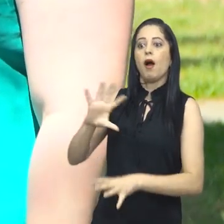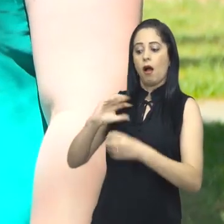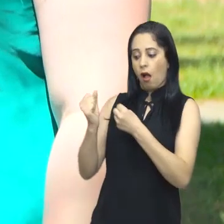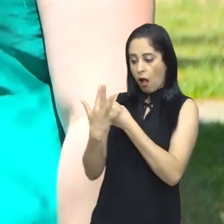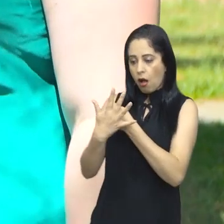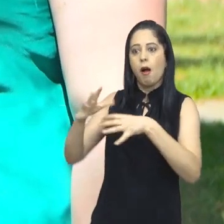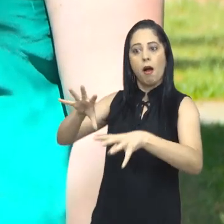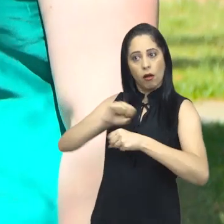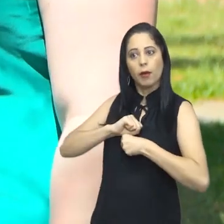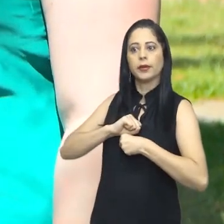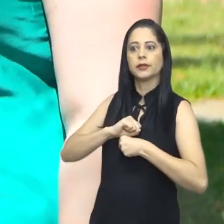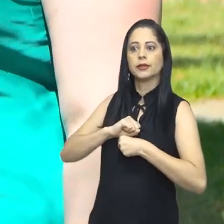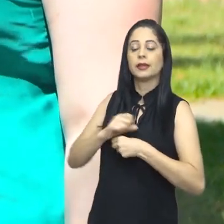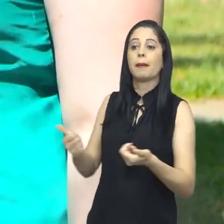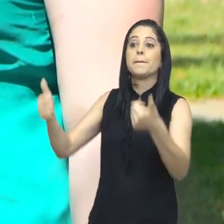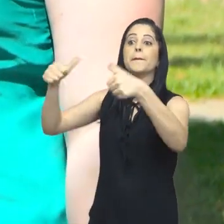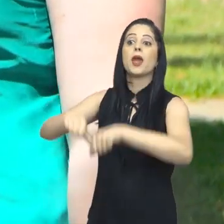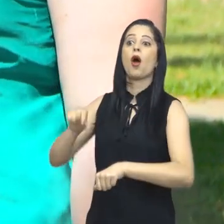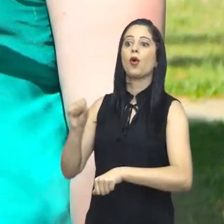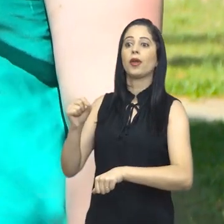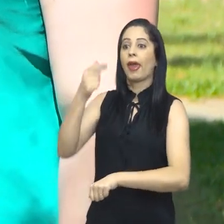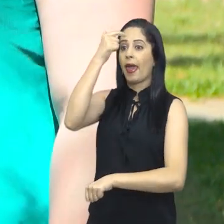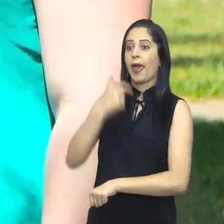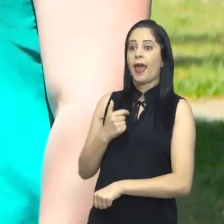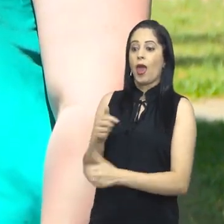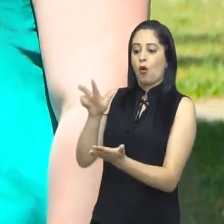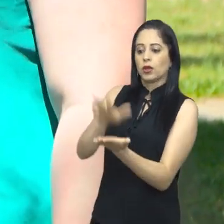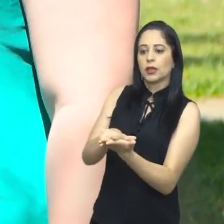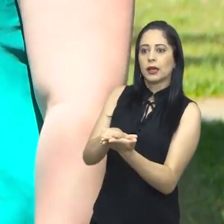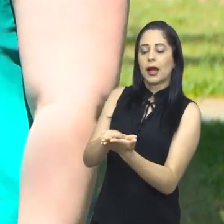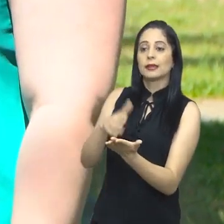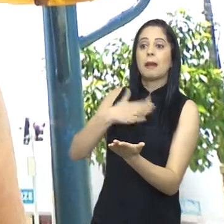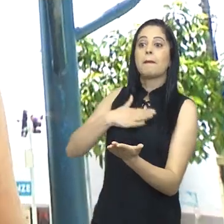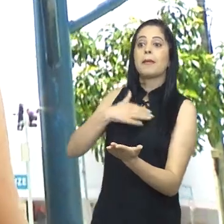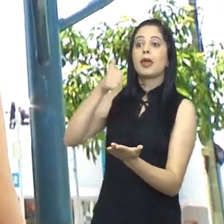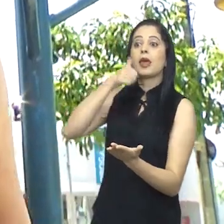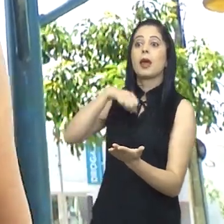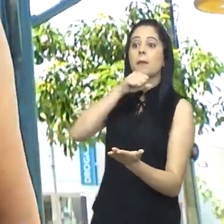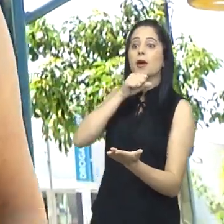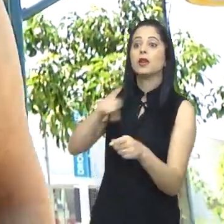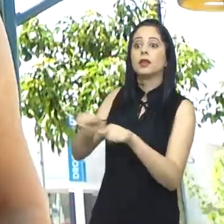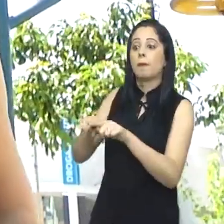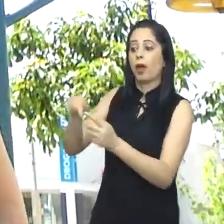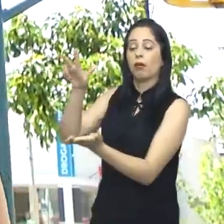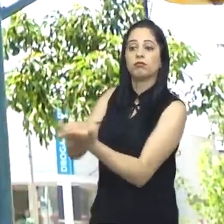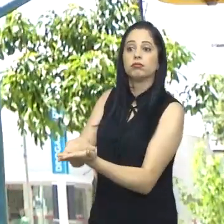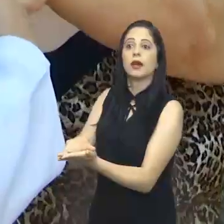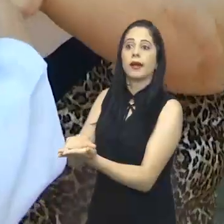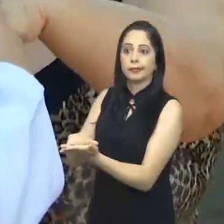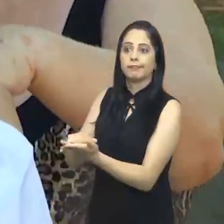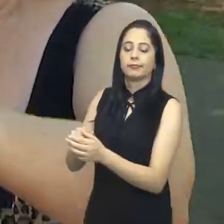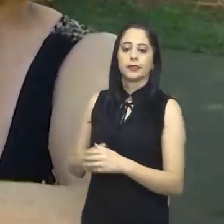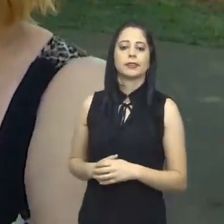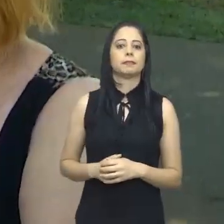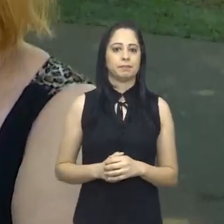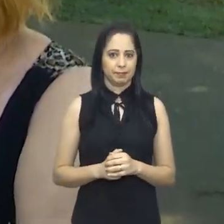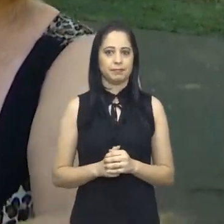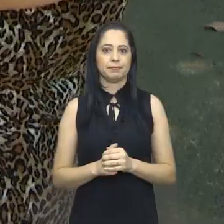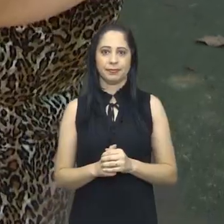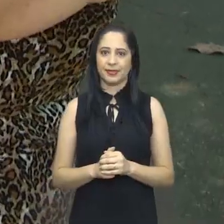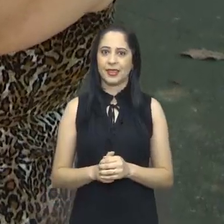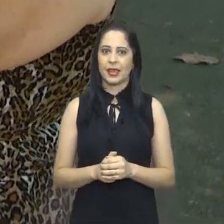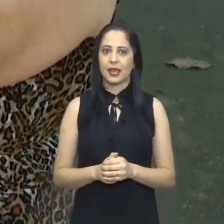pegou também. E o pior é que enquanto eu estava internada, minha mãe também estava internada. E o pós-Covid da dona Neide, mãe da